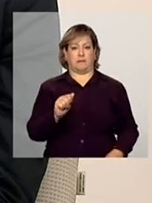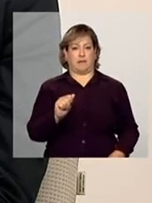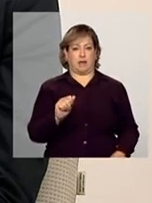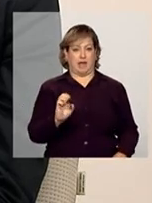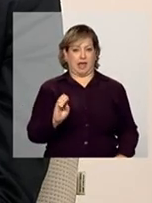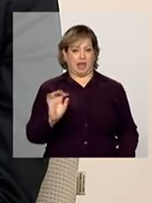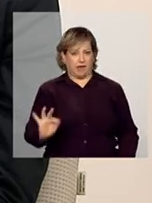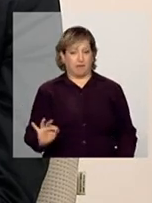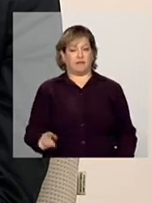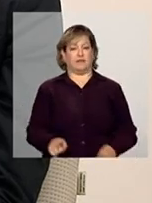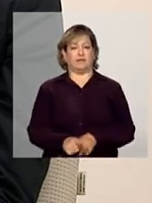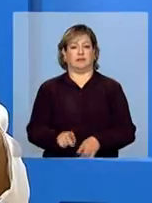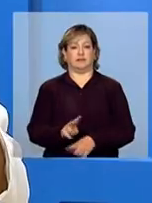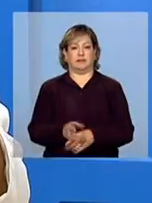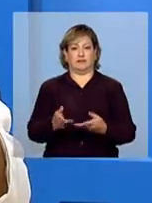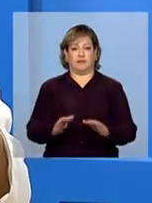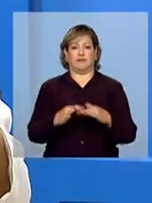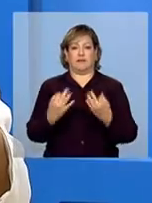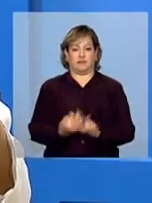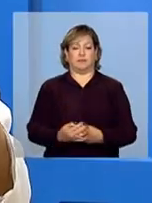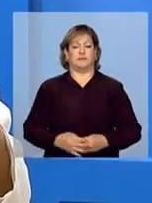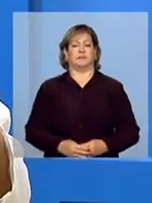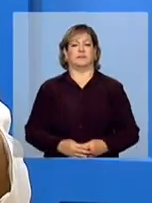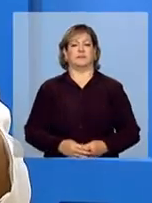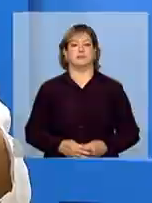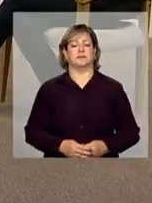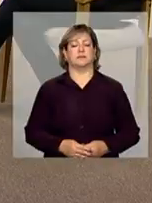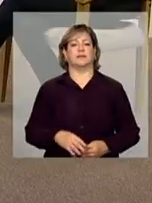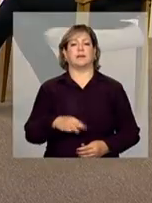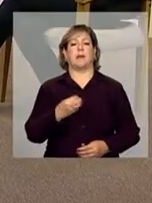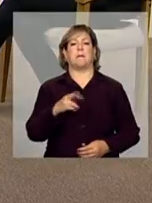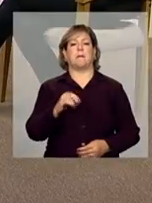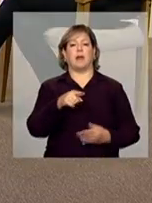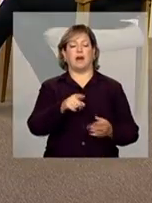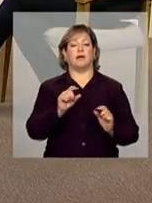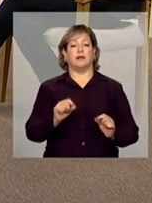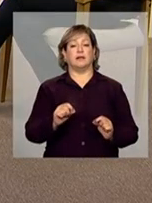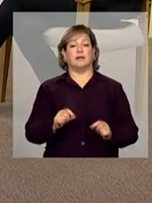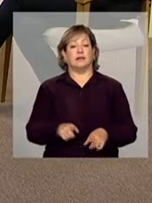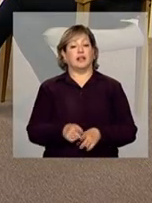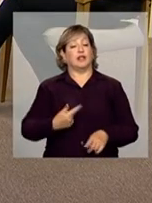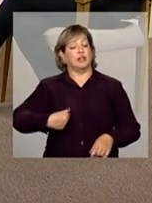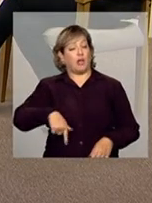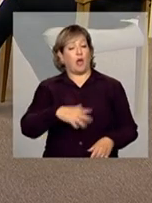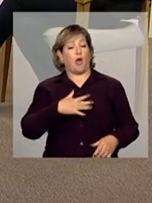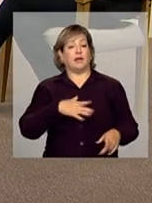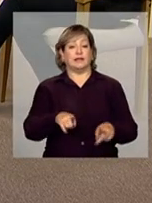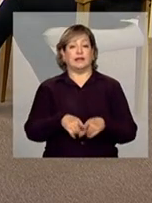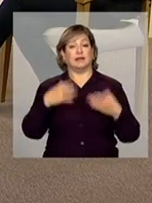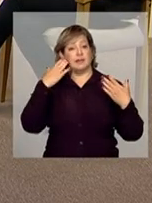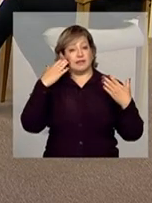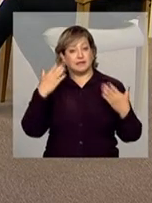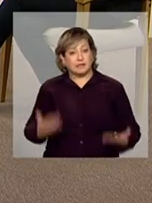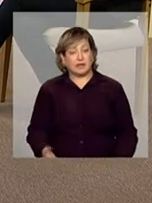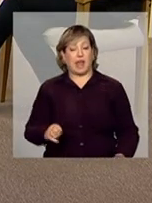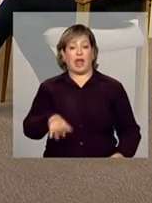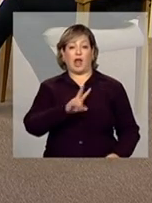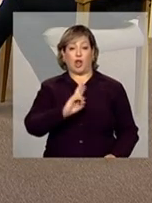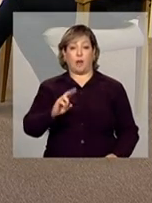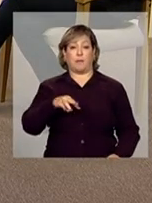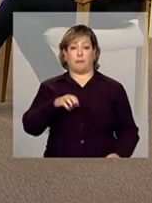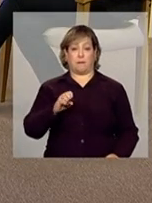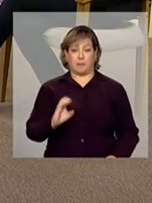acompanhamento familiar. Obrigada, Mauro. Pois é, Adriana. A gente também gostaria de agradecer, em nome do Ministério da Educação, a